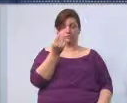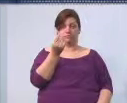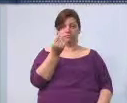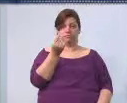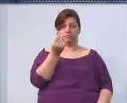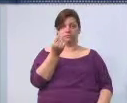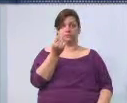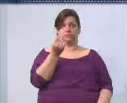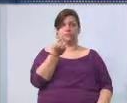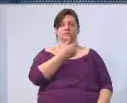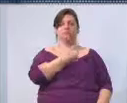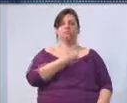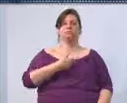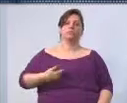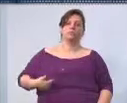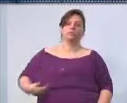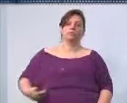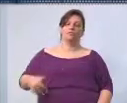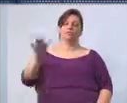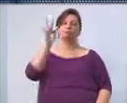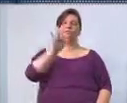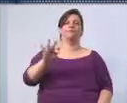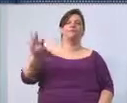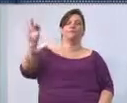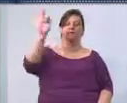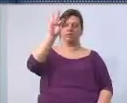do governo federal